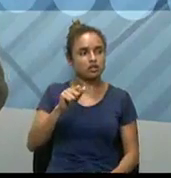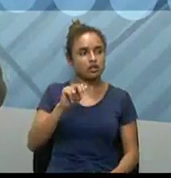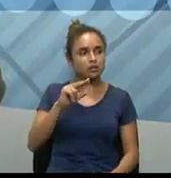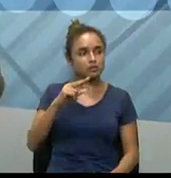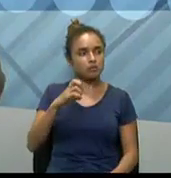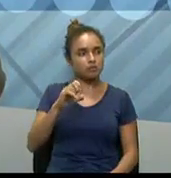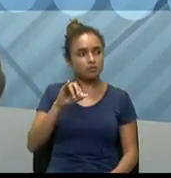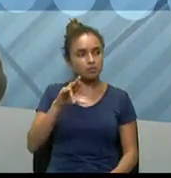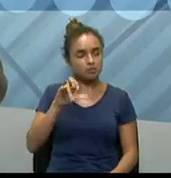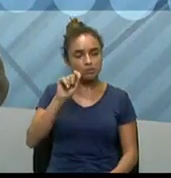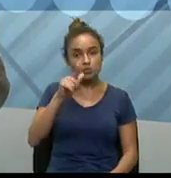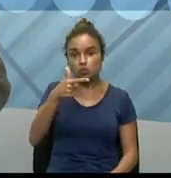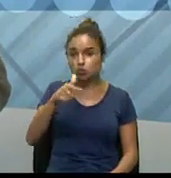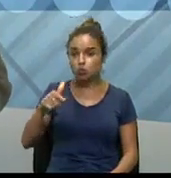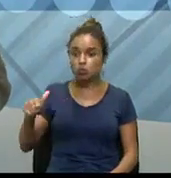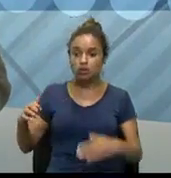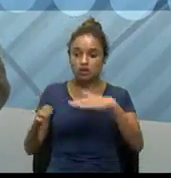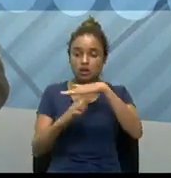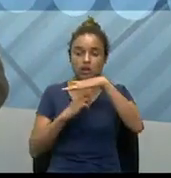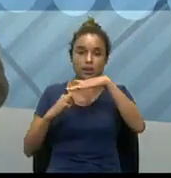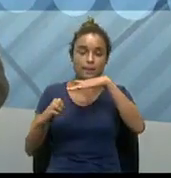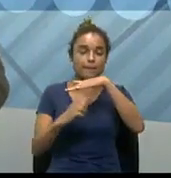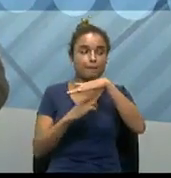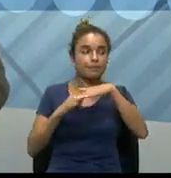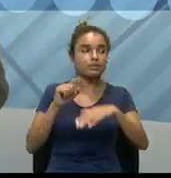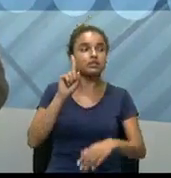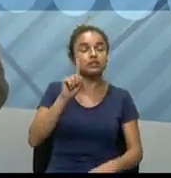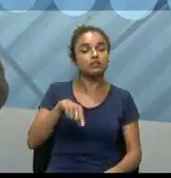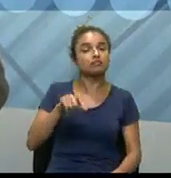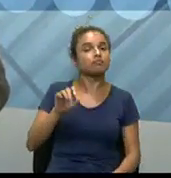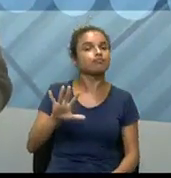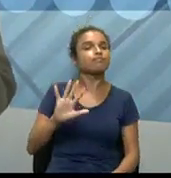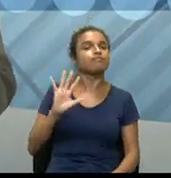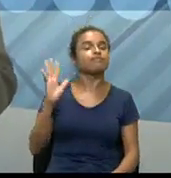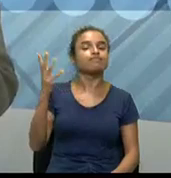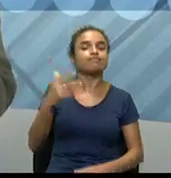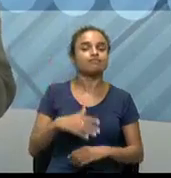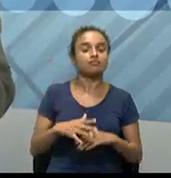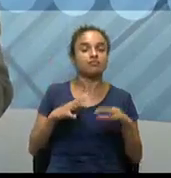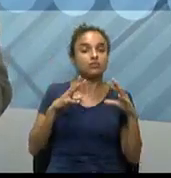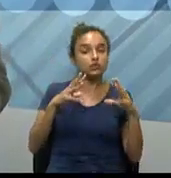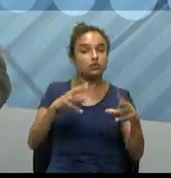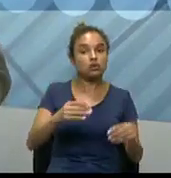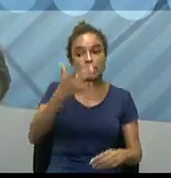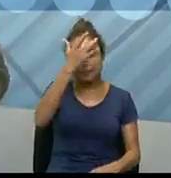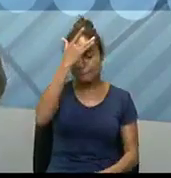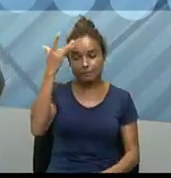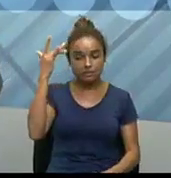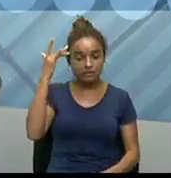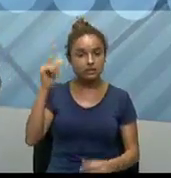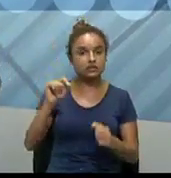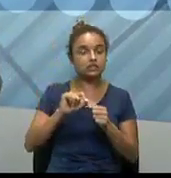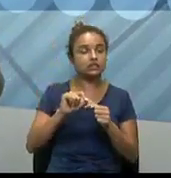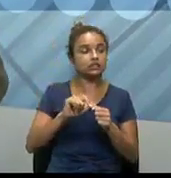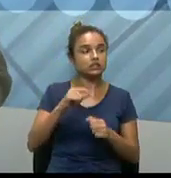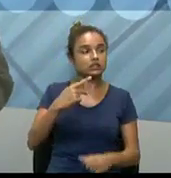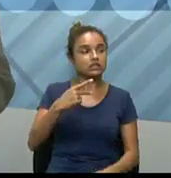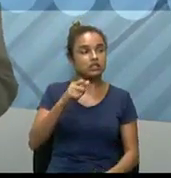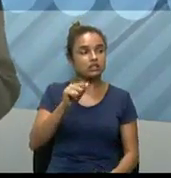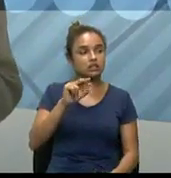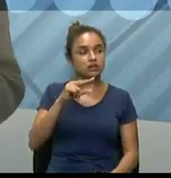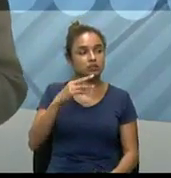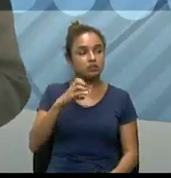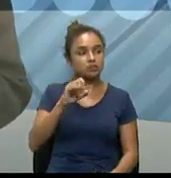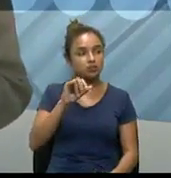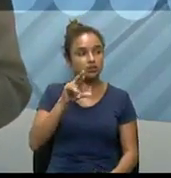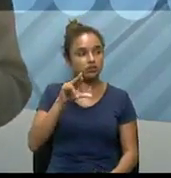de outras empresas, né? Então, é isso que acontece, né? Então, todo mundo ali fazendo parcerias e tal para poder,